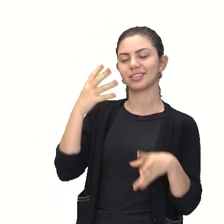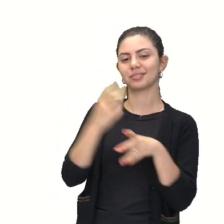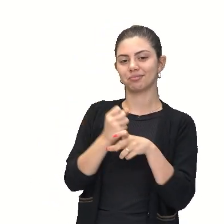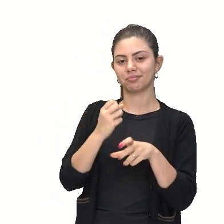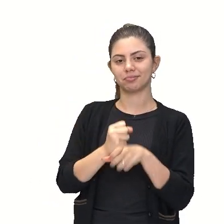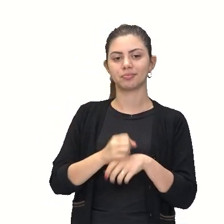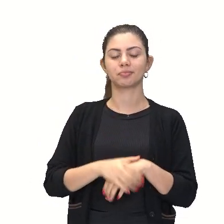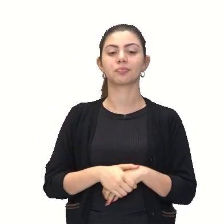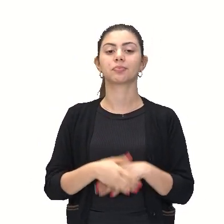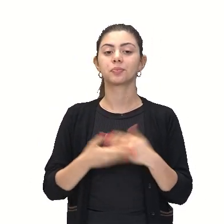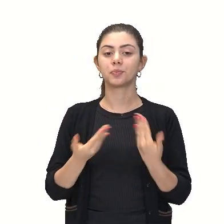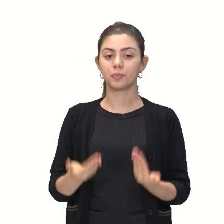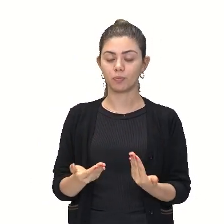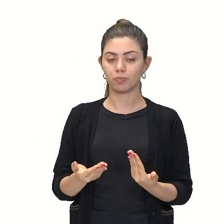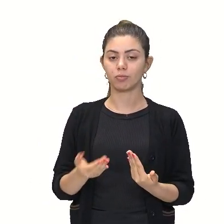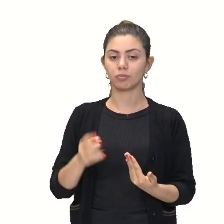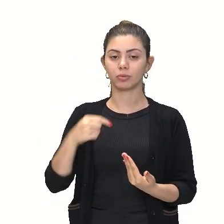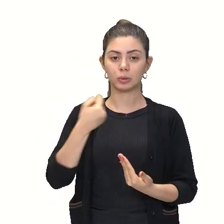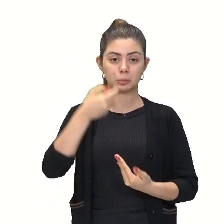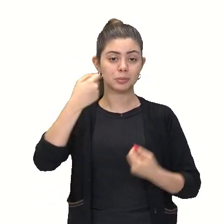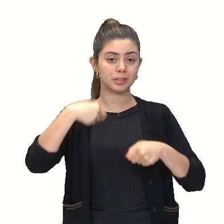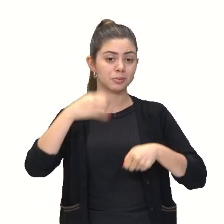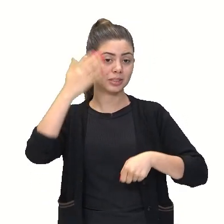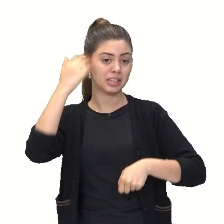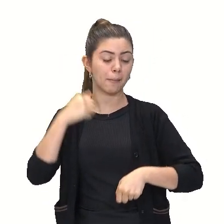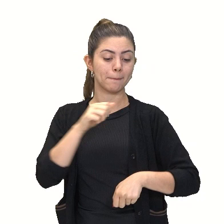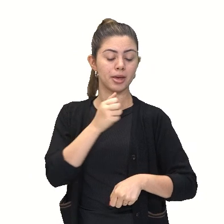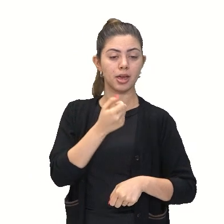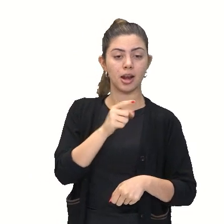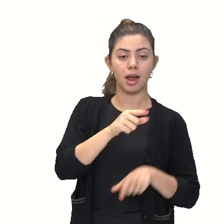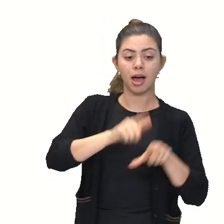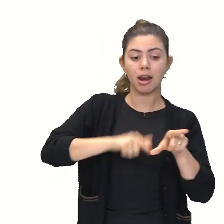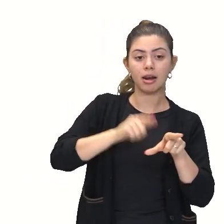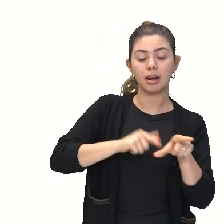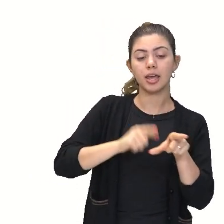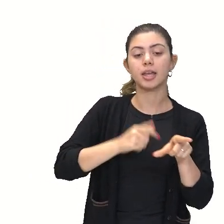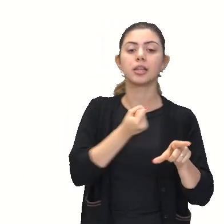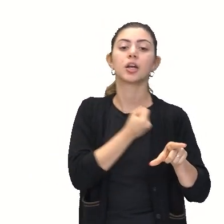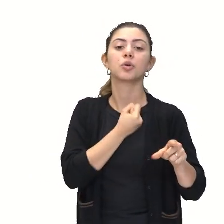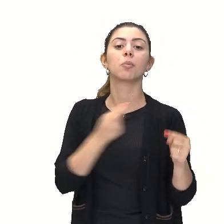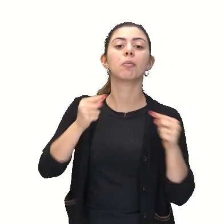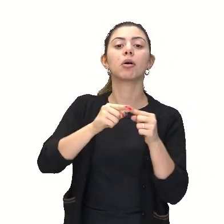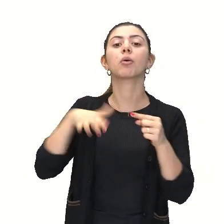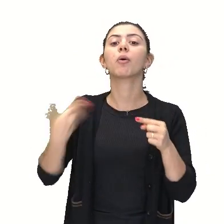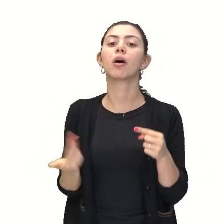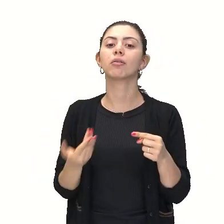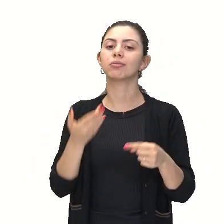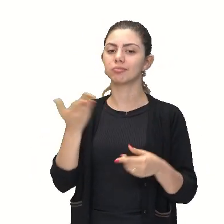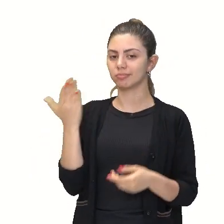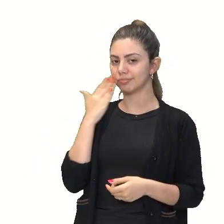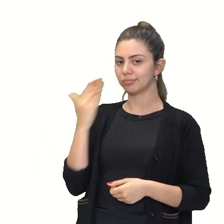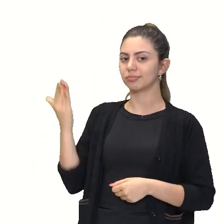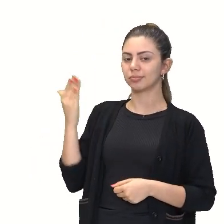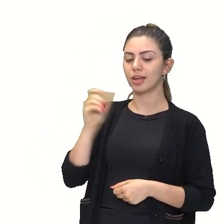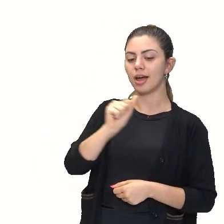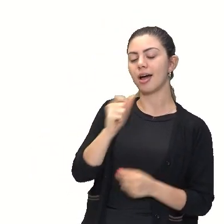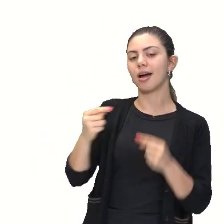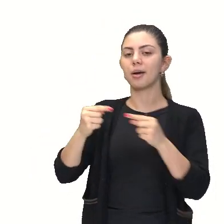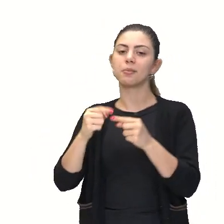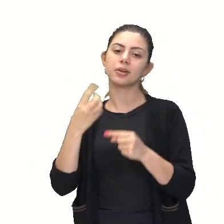ó, olha aqui. Primeiro temos que saber o valor da variável A. Então, aqui, O A quanto é que vale? Vale 3.